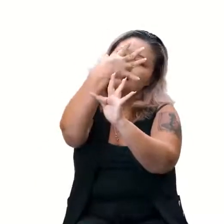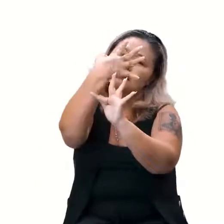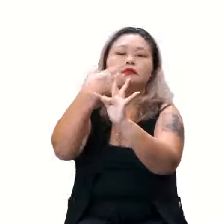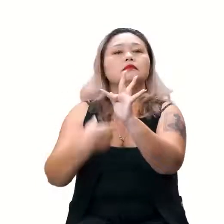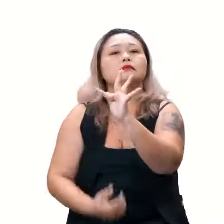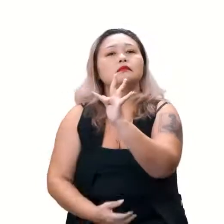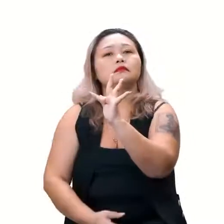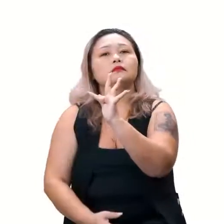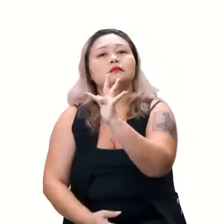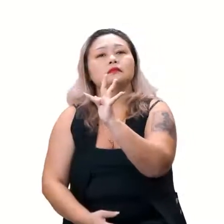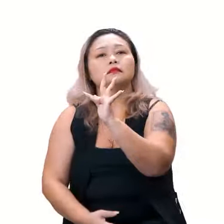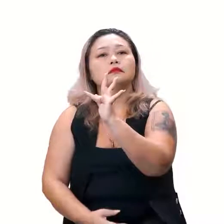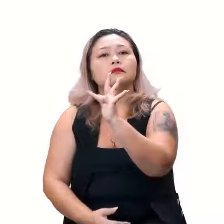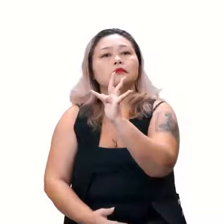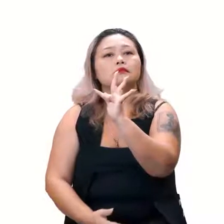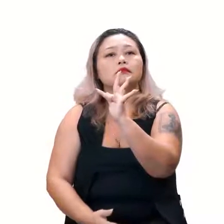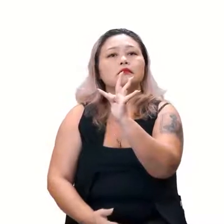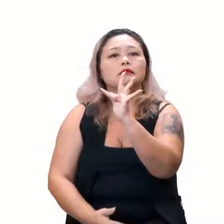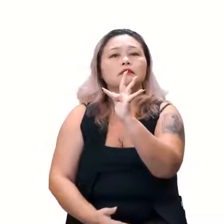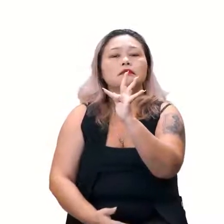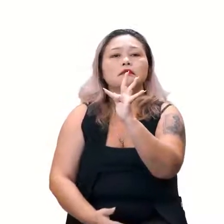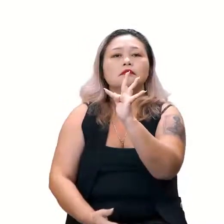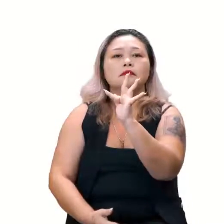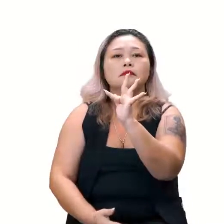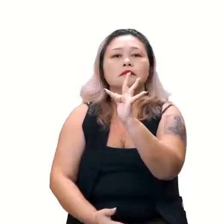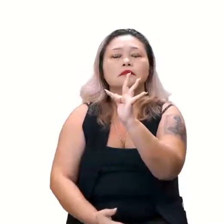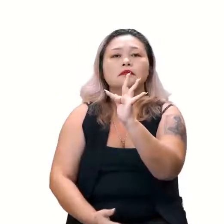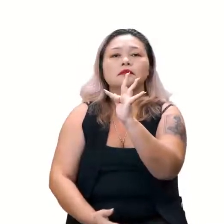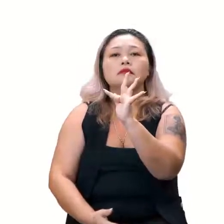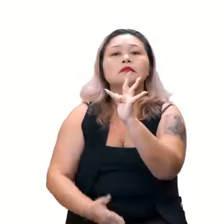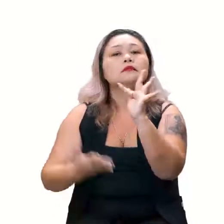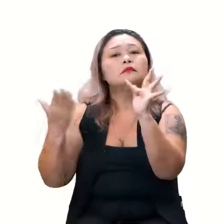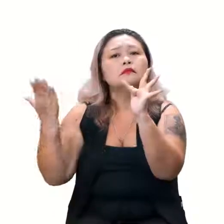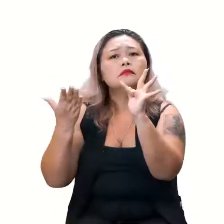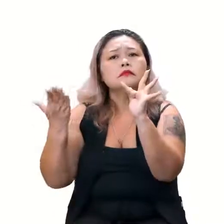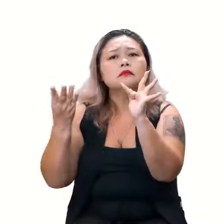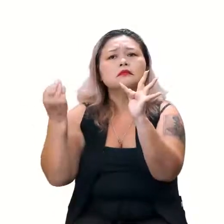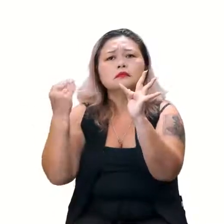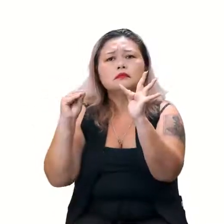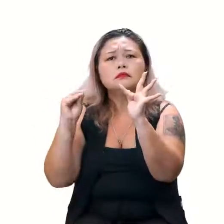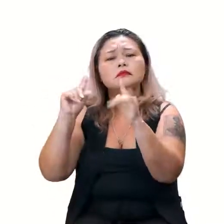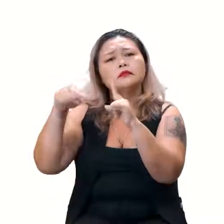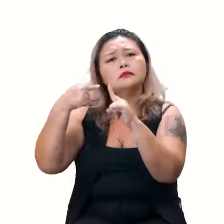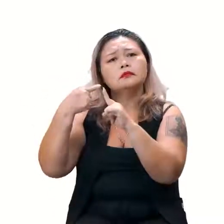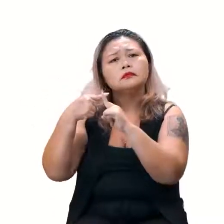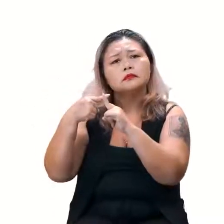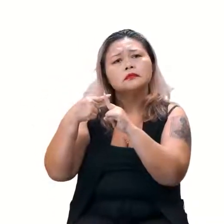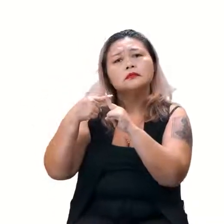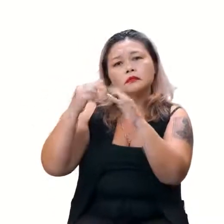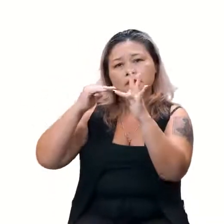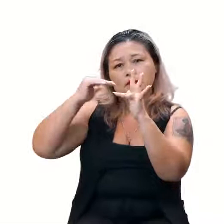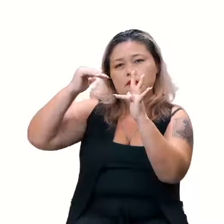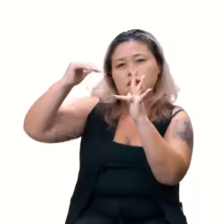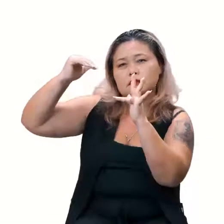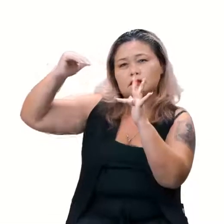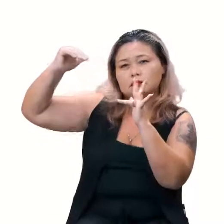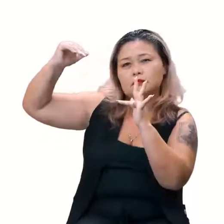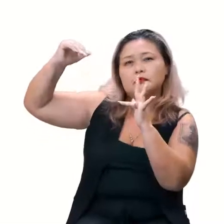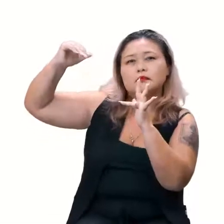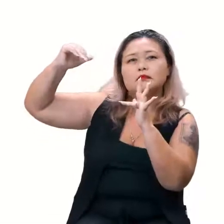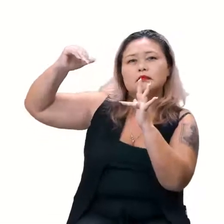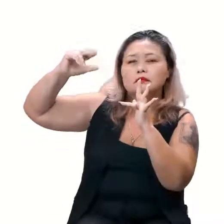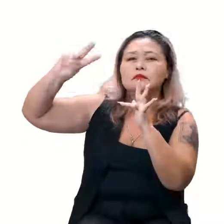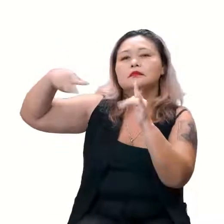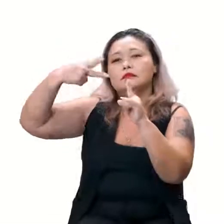Legal, né? Tá alinhado, tá na reta. Isso mesmo. Aí, claro, se a gente colocasse um positivo, ia dar valores acima aqui, né? Porque, por exemplo, 2 vezes 2,